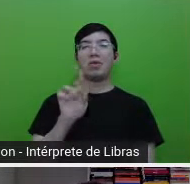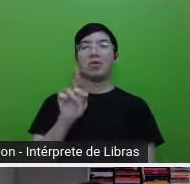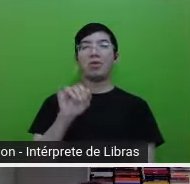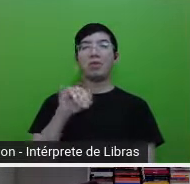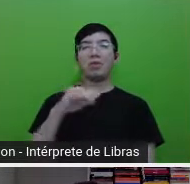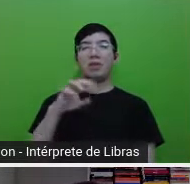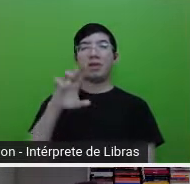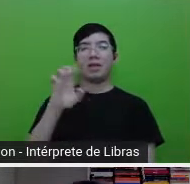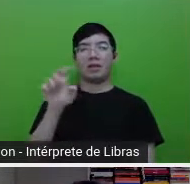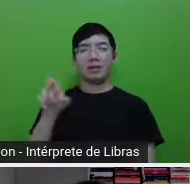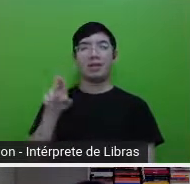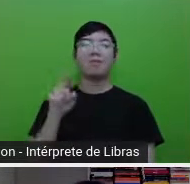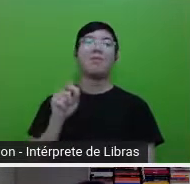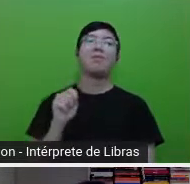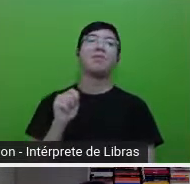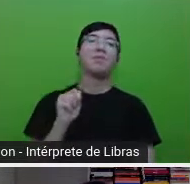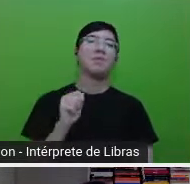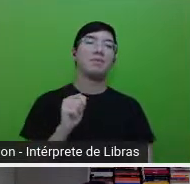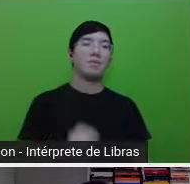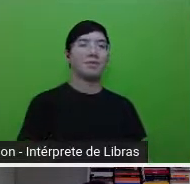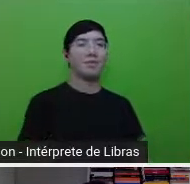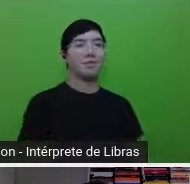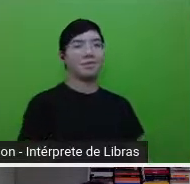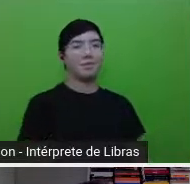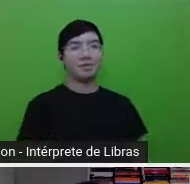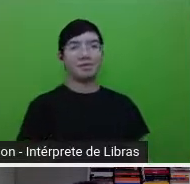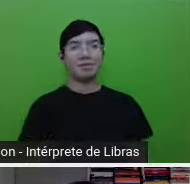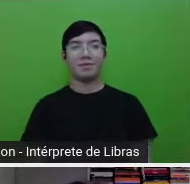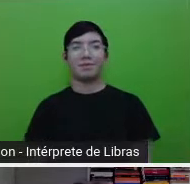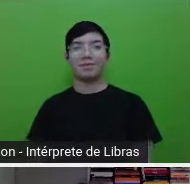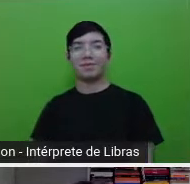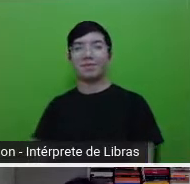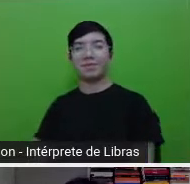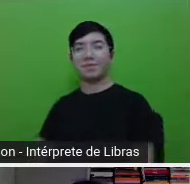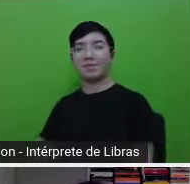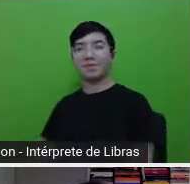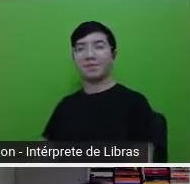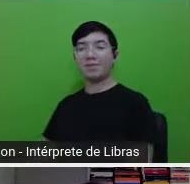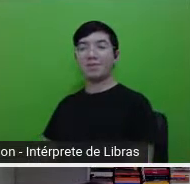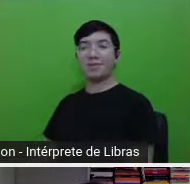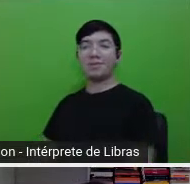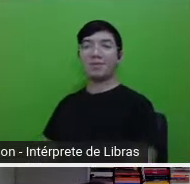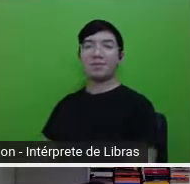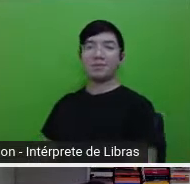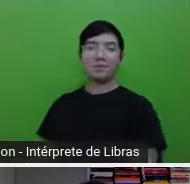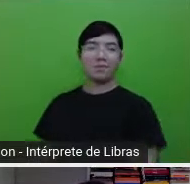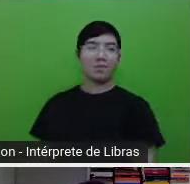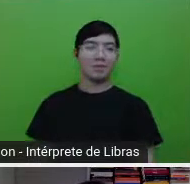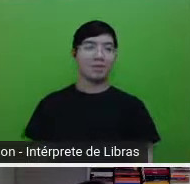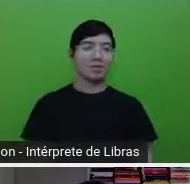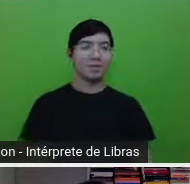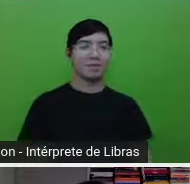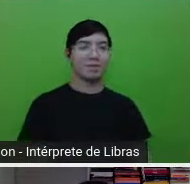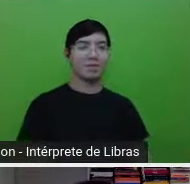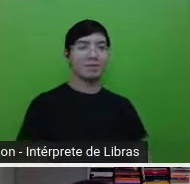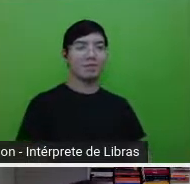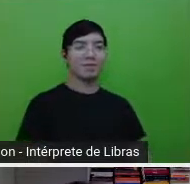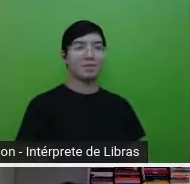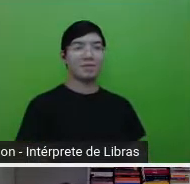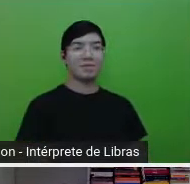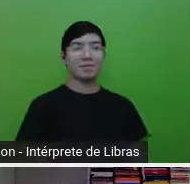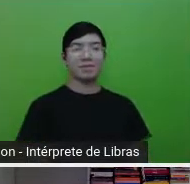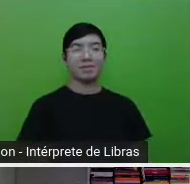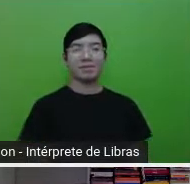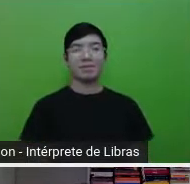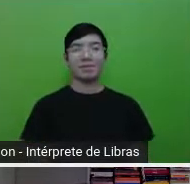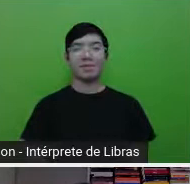América do Norte é mais do que os Estados Unidos, lembra? É, exatamente. Pois é. Aí eu falo assim, gente. E aí vamos para